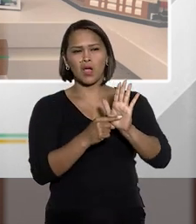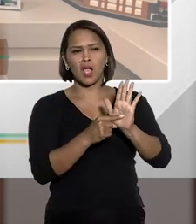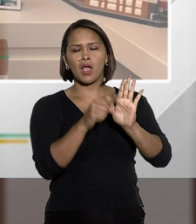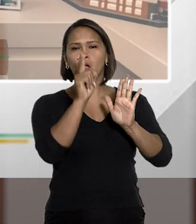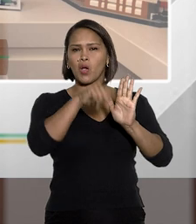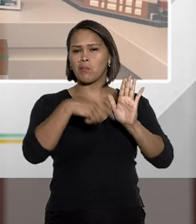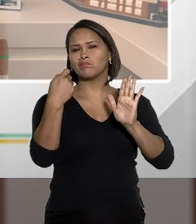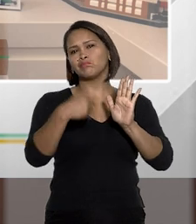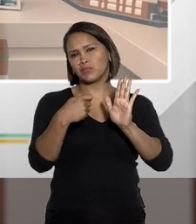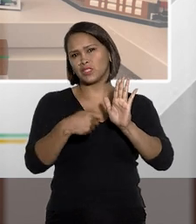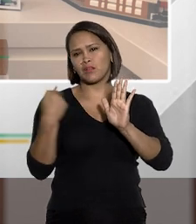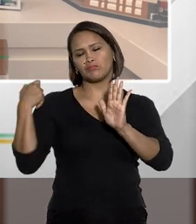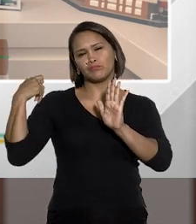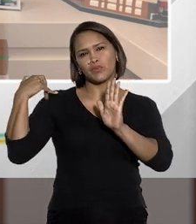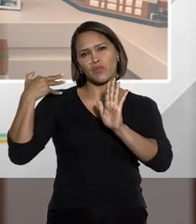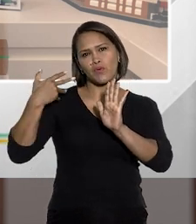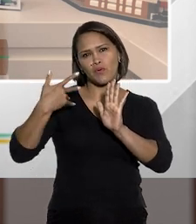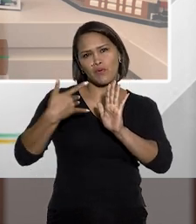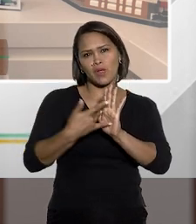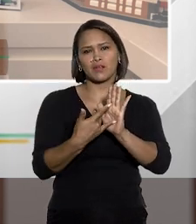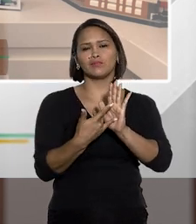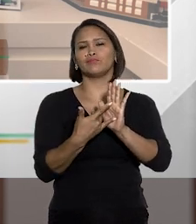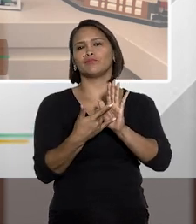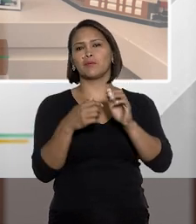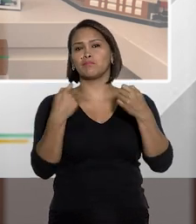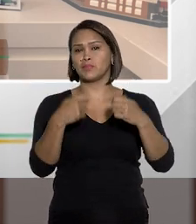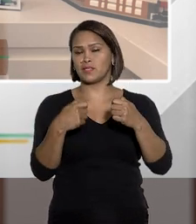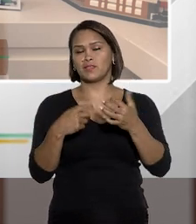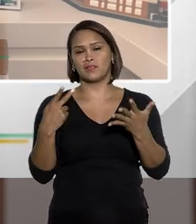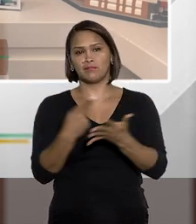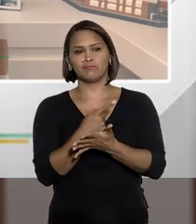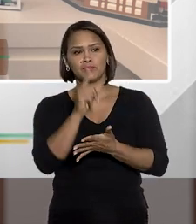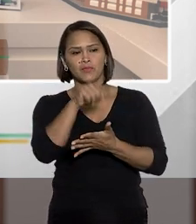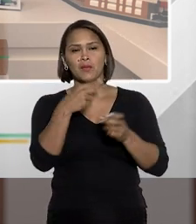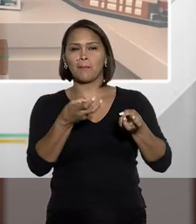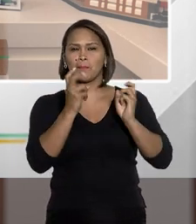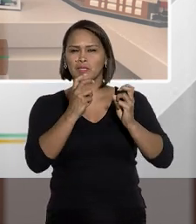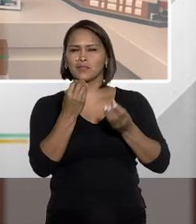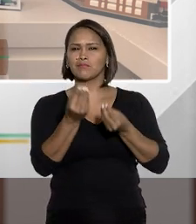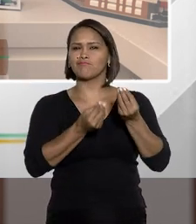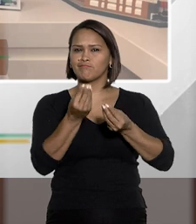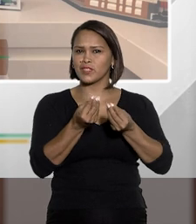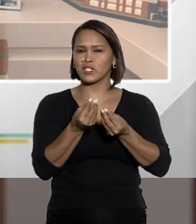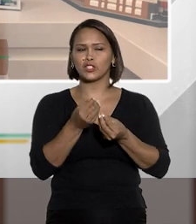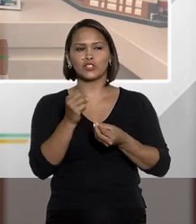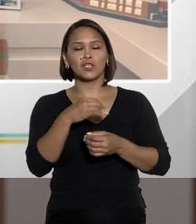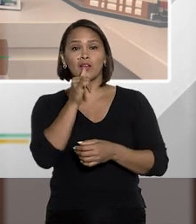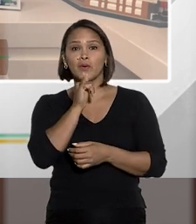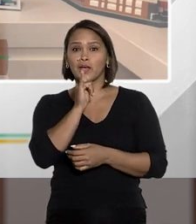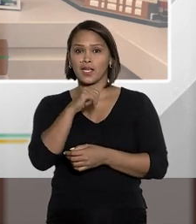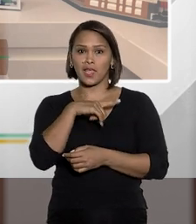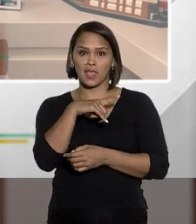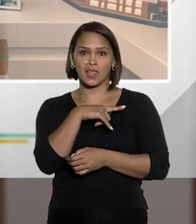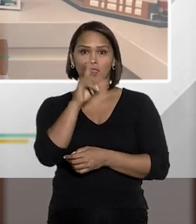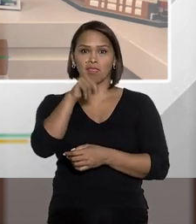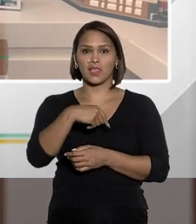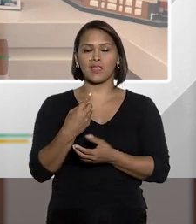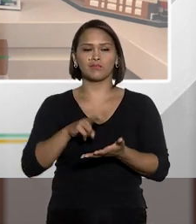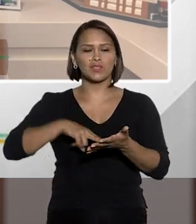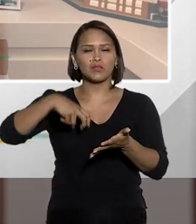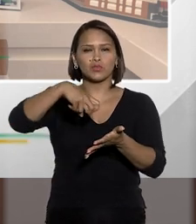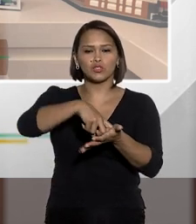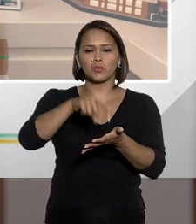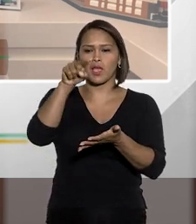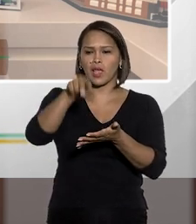já demonstra o quanto que tínhamos um diploma completamente desatualizado. Perceba você que, só para dar um exemplo, Tiago,